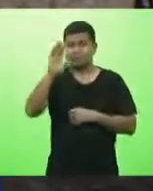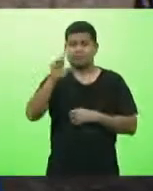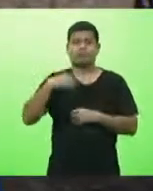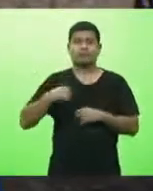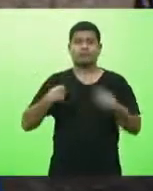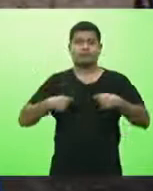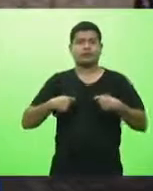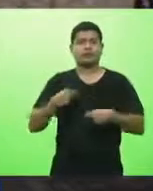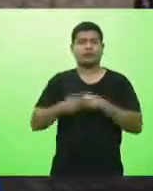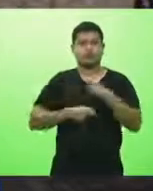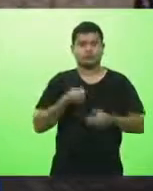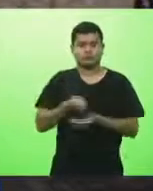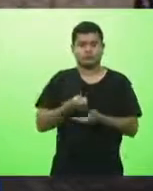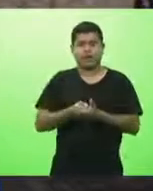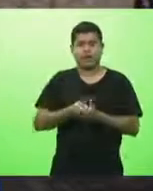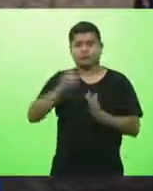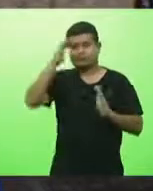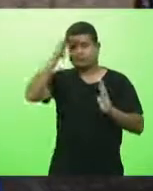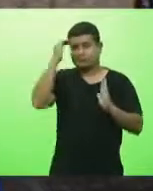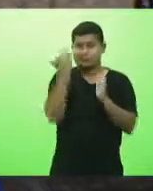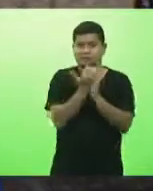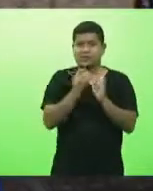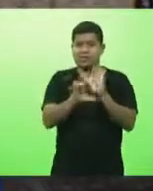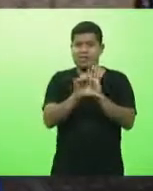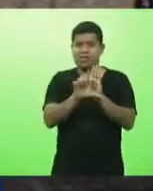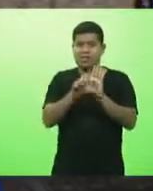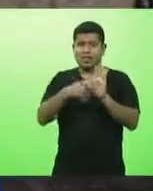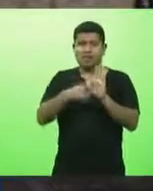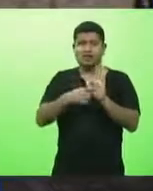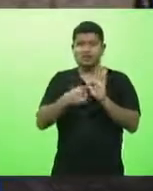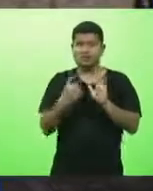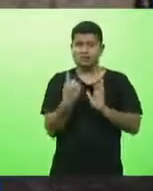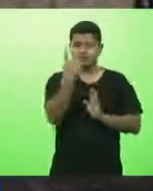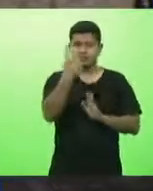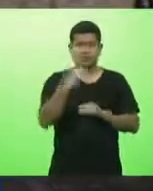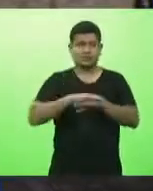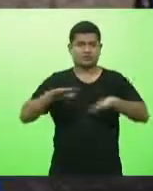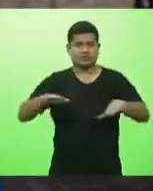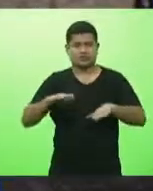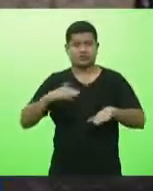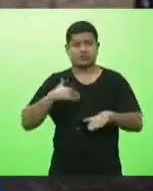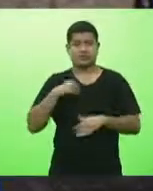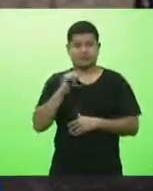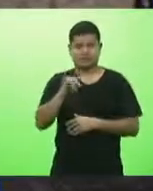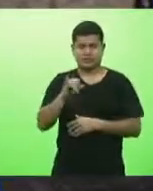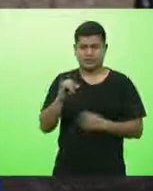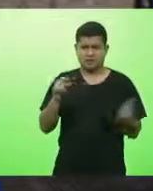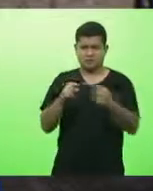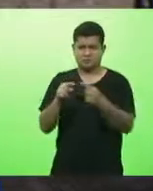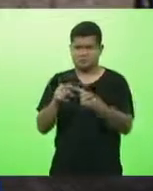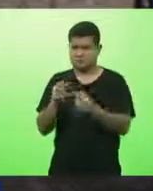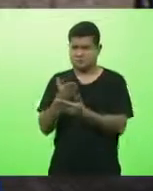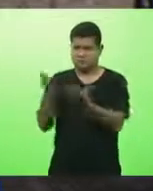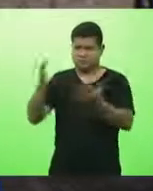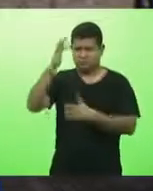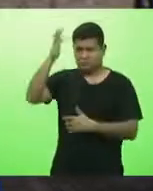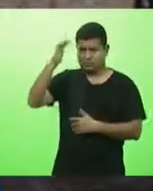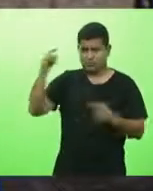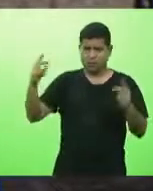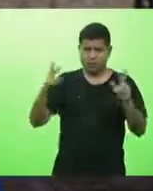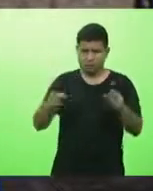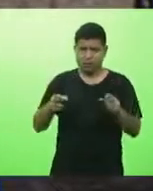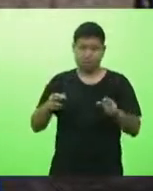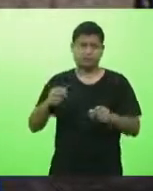uniformes vindo de Brasília se isso faz sentido para alguém não faz para mim pelo menos porque que nós aqui não